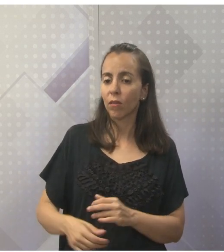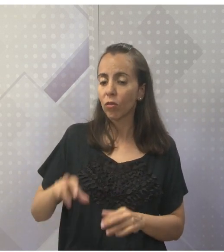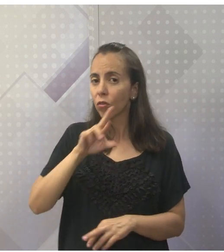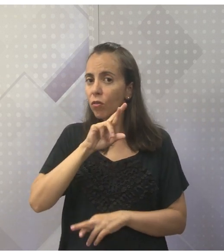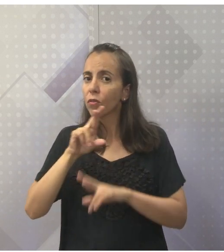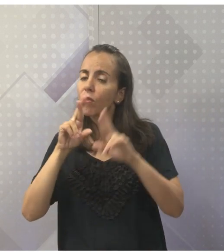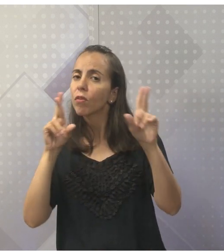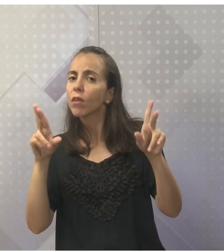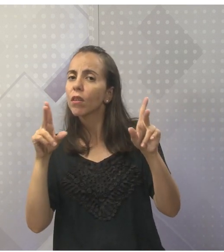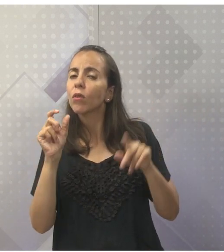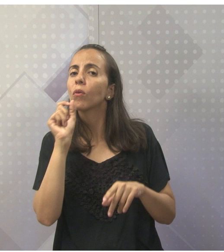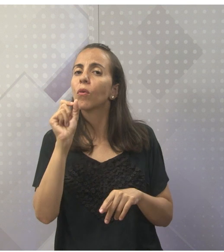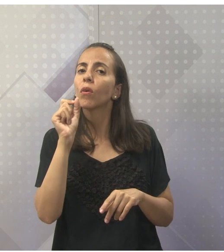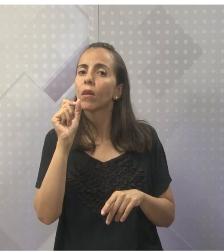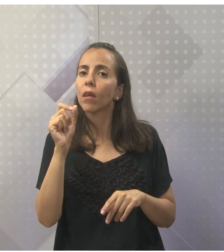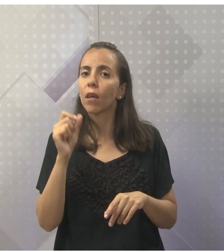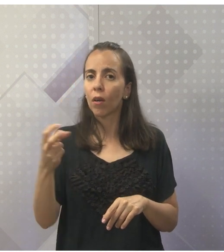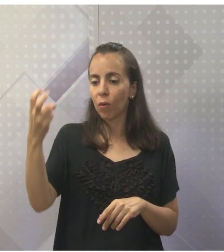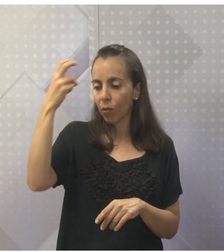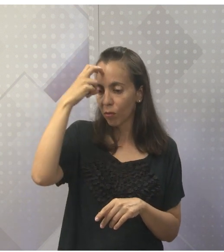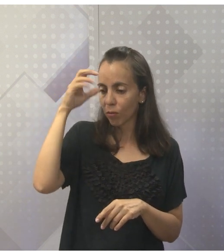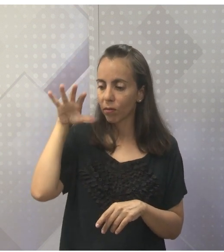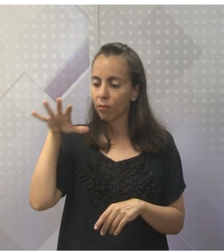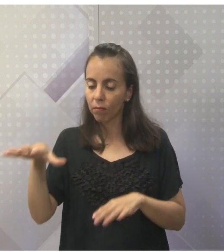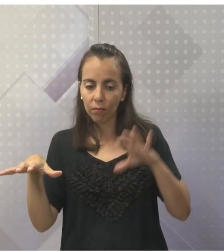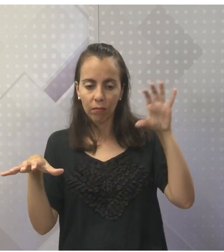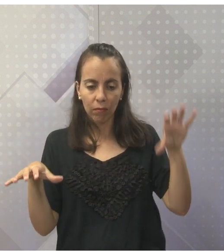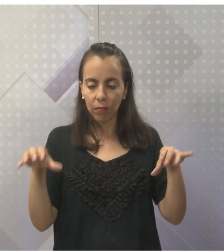cultural entre o Oriente e o Ocidente.